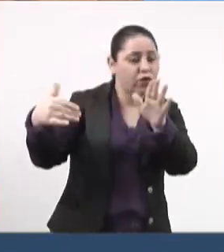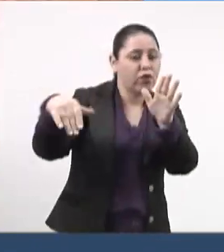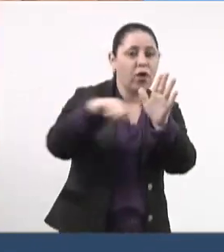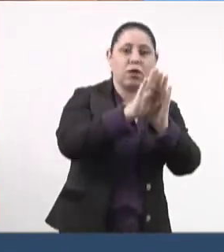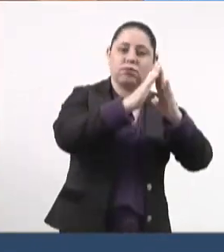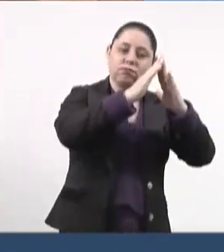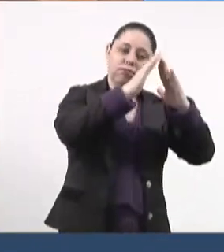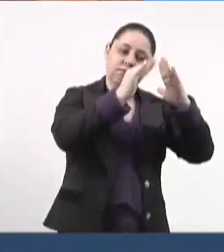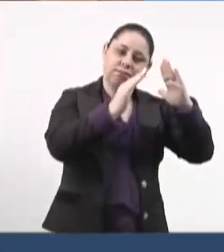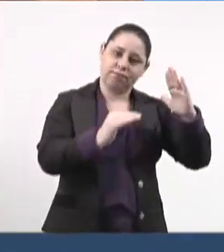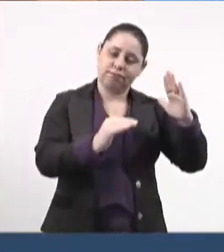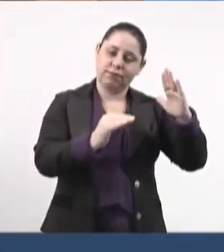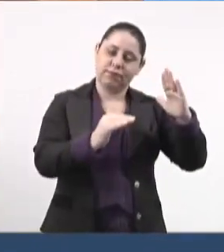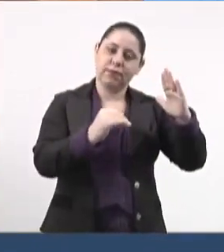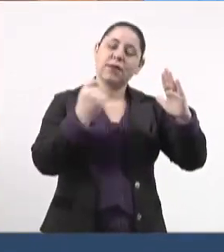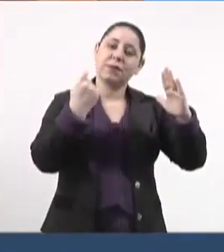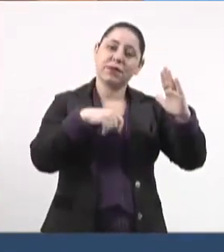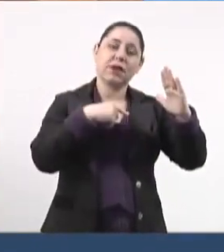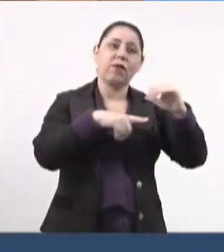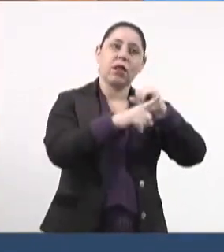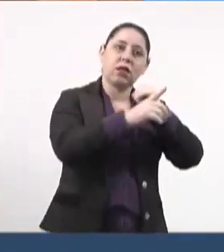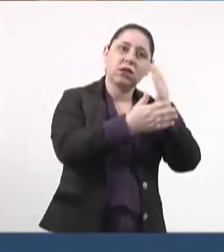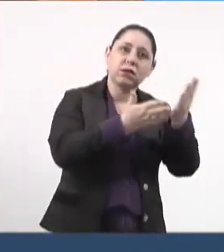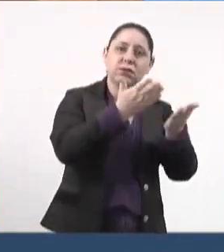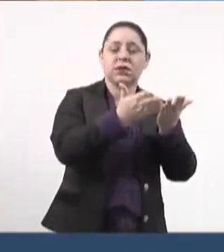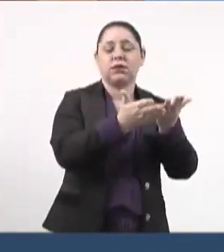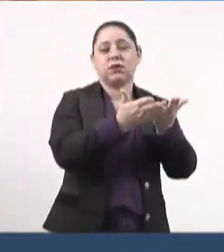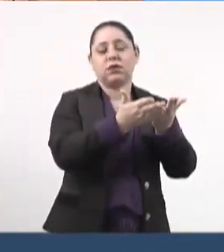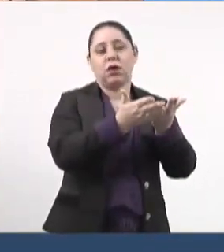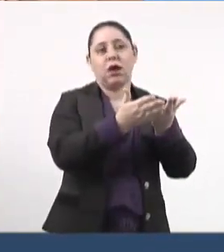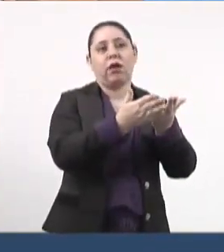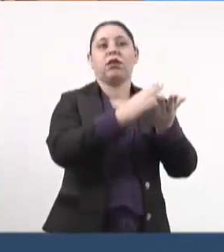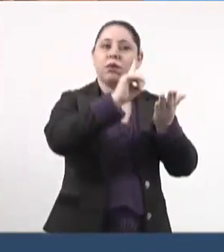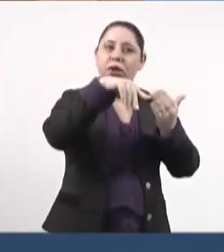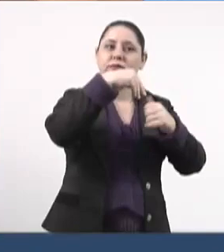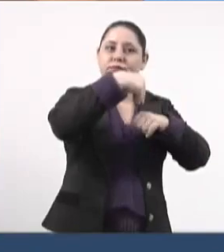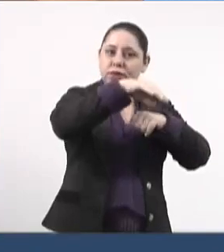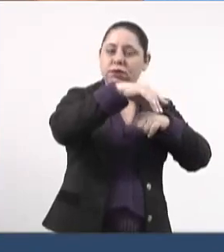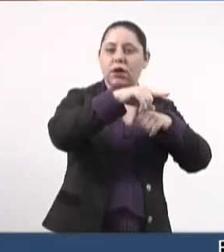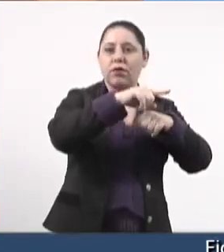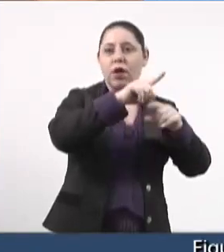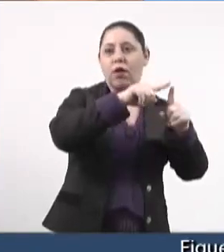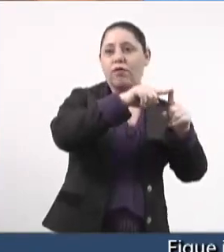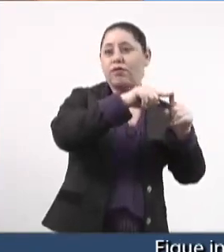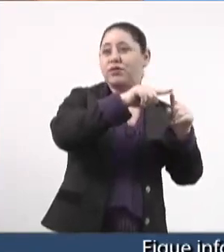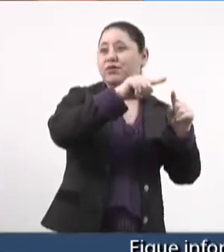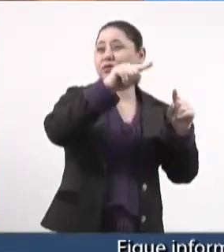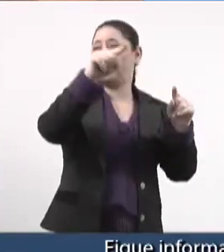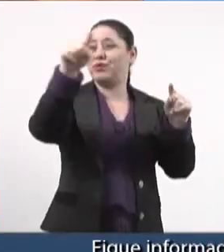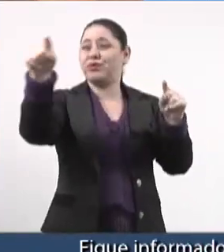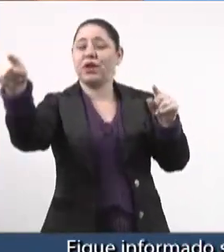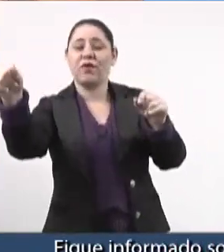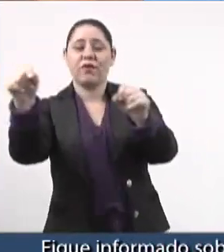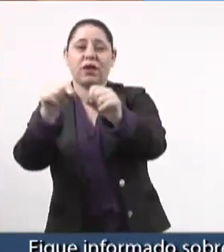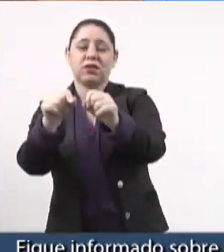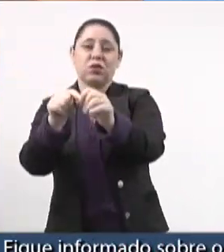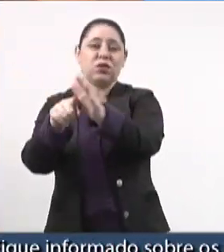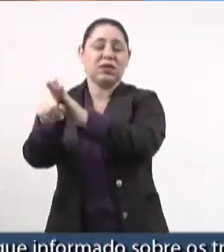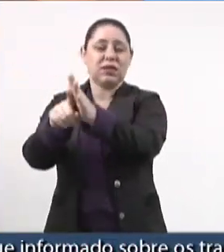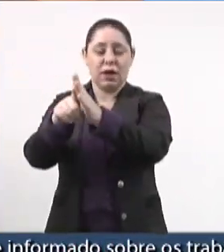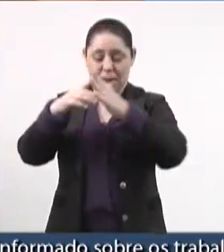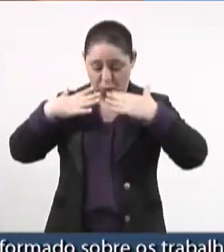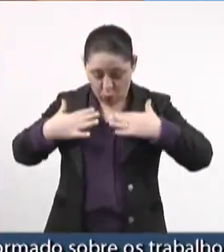Casa da Mulher Brasileira e o encaminhamento é que ela fosse fazer o exame de corpo de